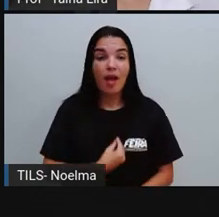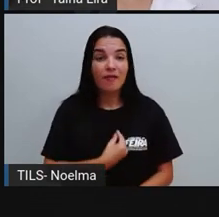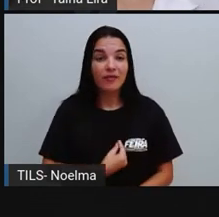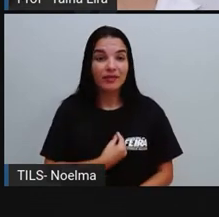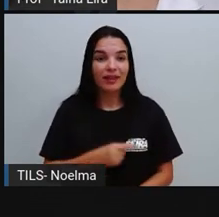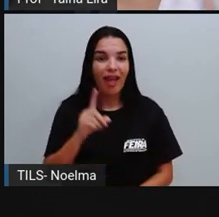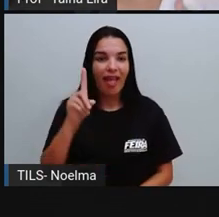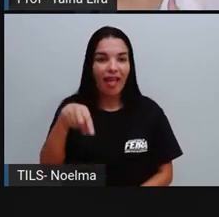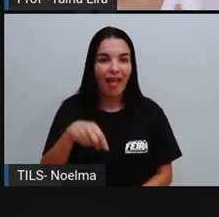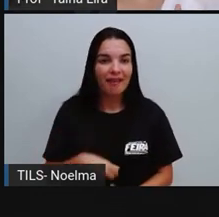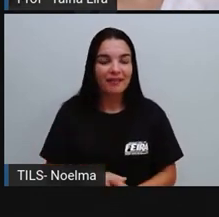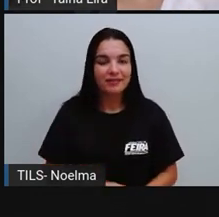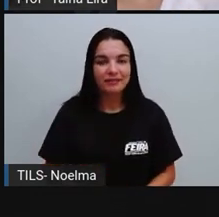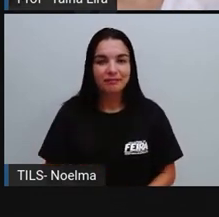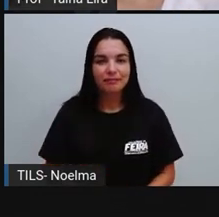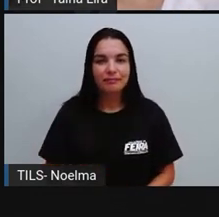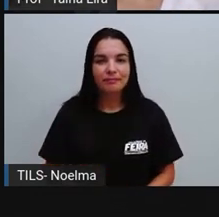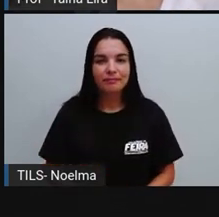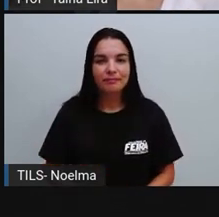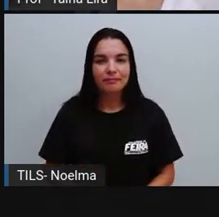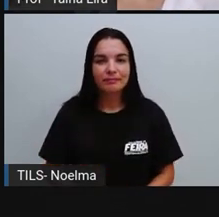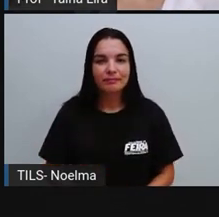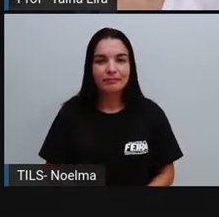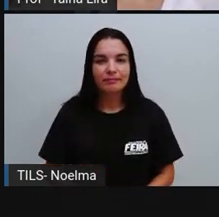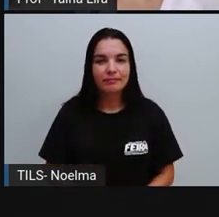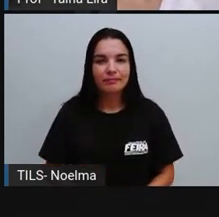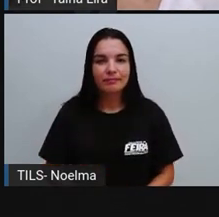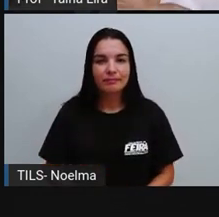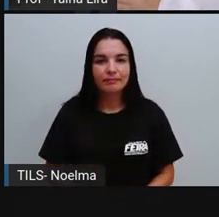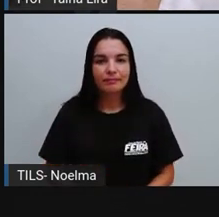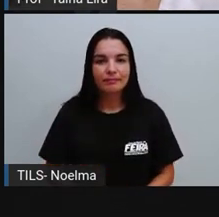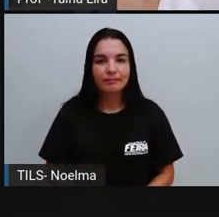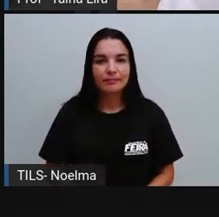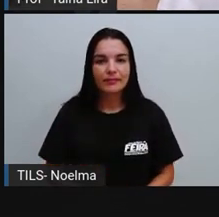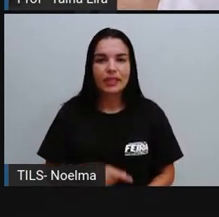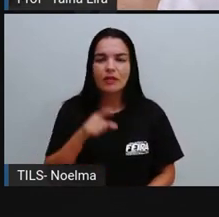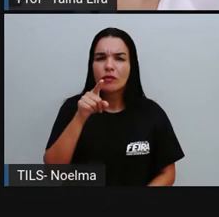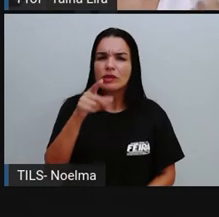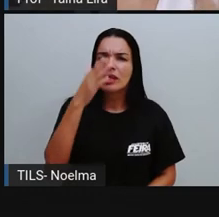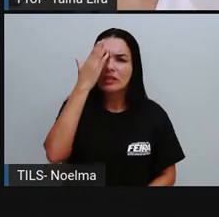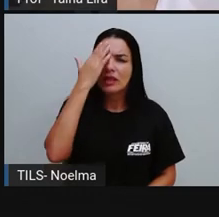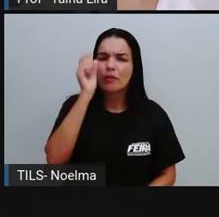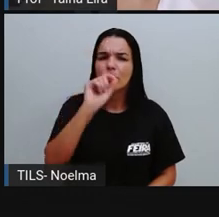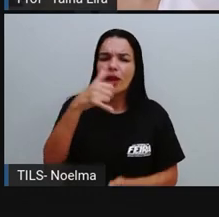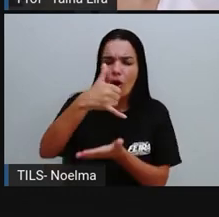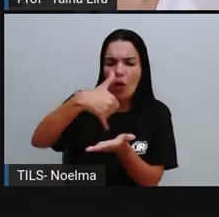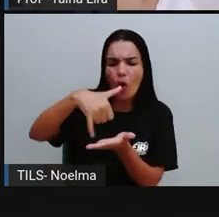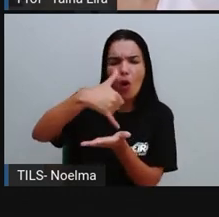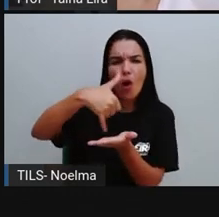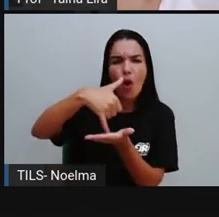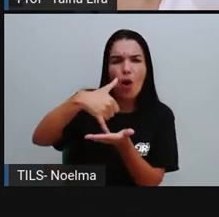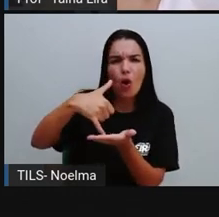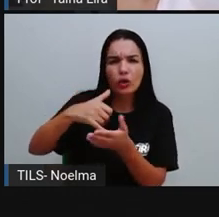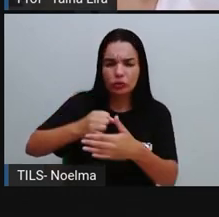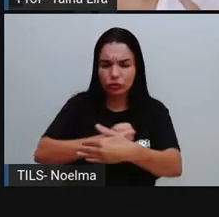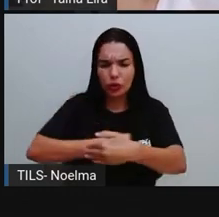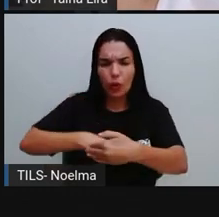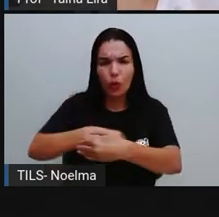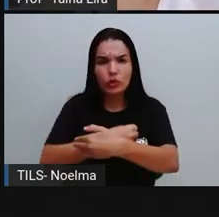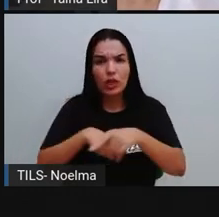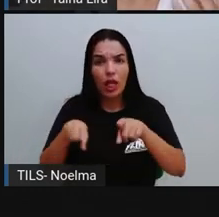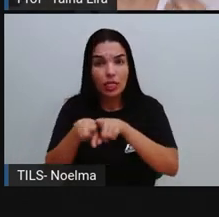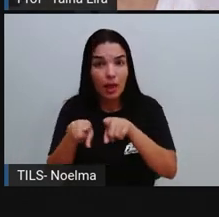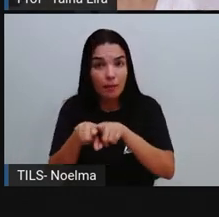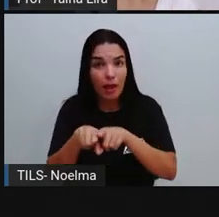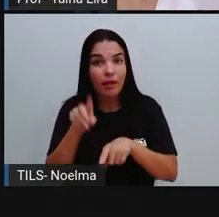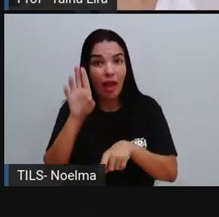uma outra coisa que eu queria falar com vocês. Vocês sabiam que o óleo de cozinha, as gorduras, também são responsáveis pela poluição